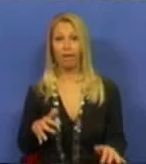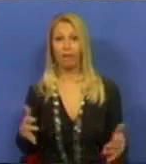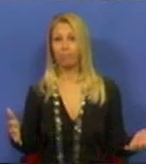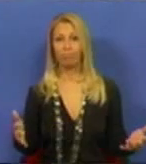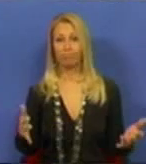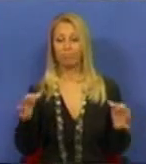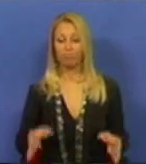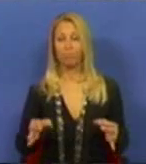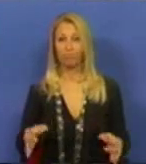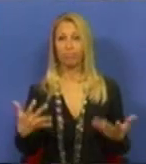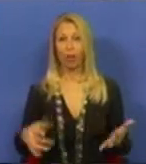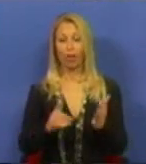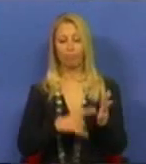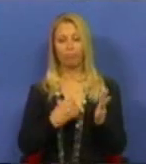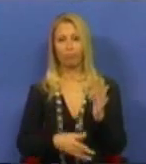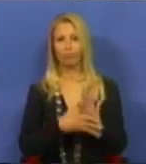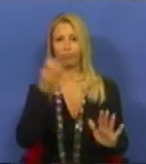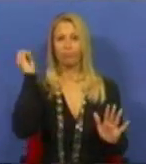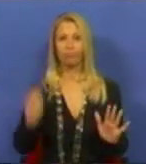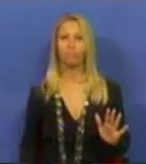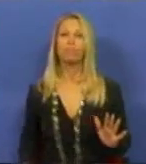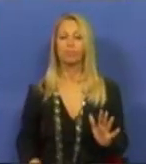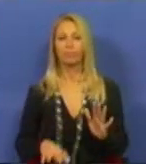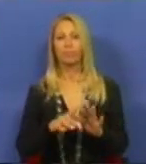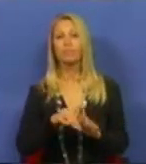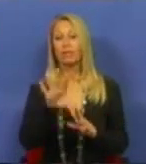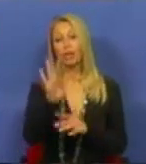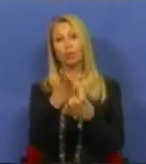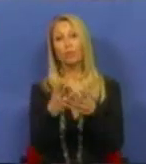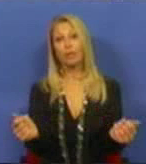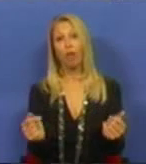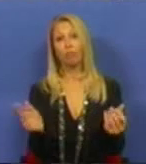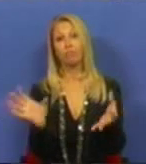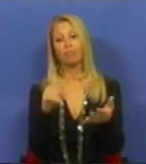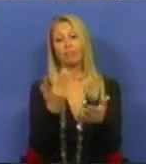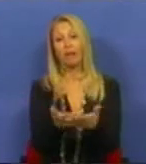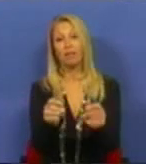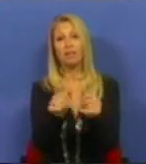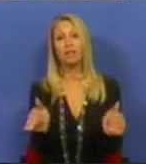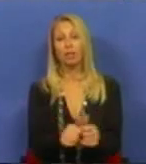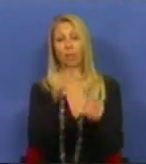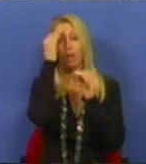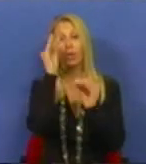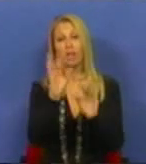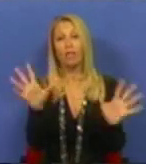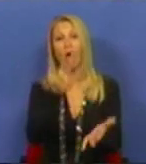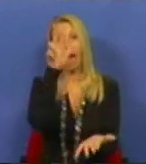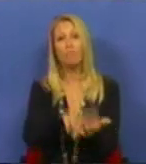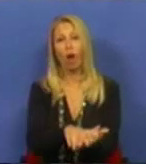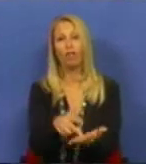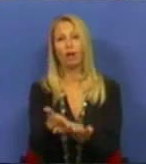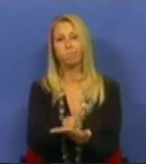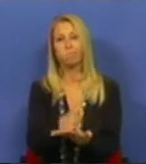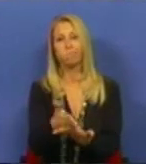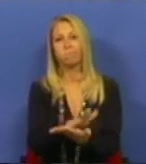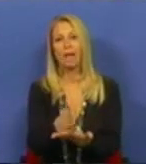de aprovar a solução para o sistema educativo e de aprovar uma incerteza. Ela é uma incerteza